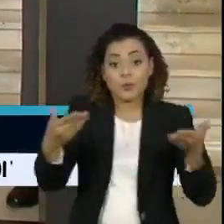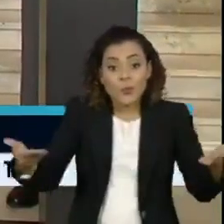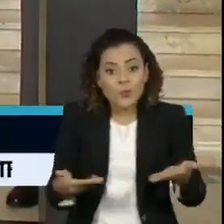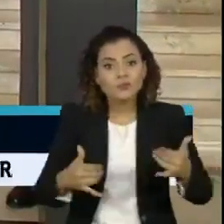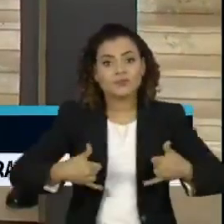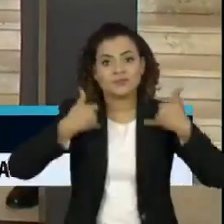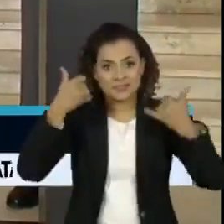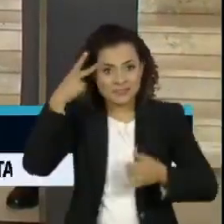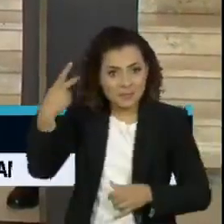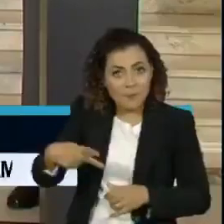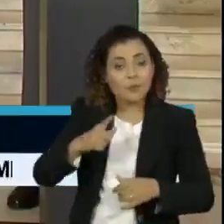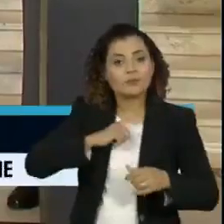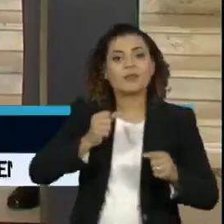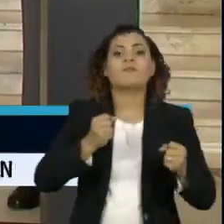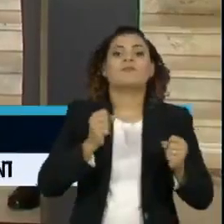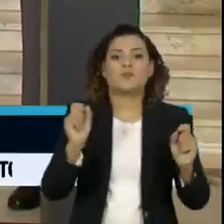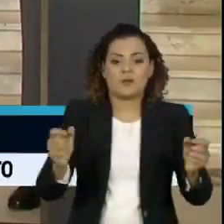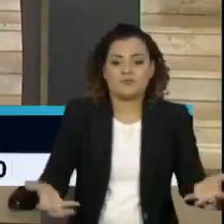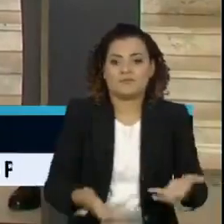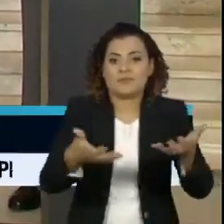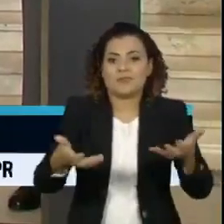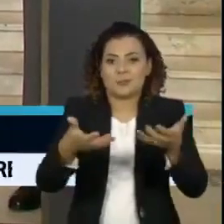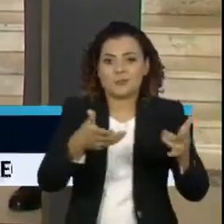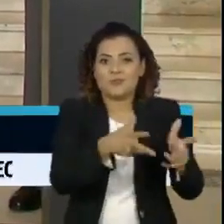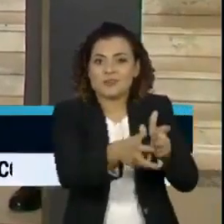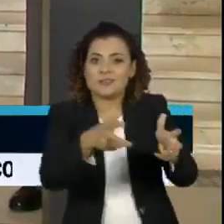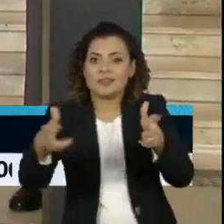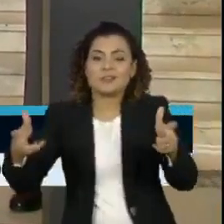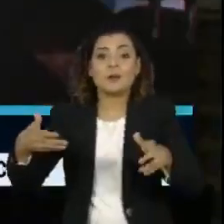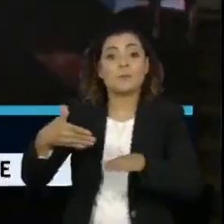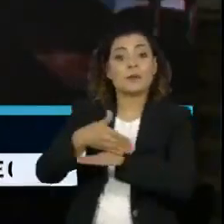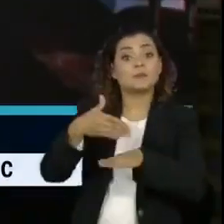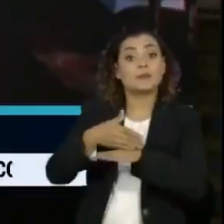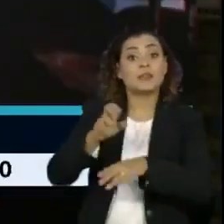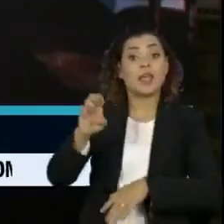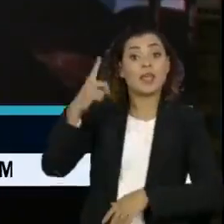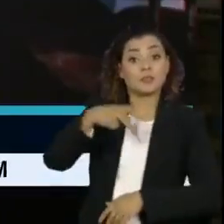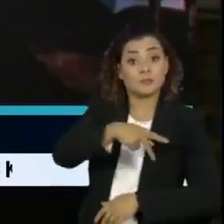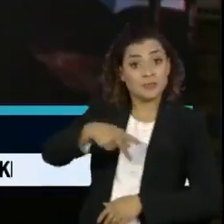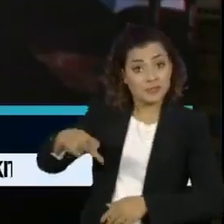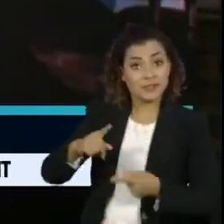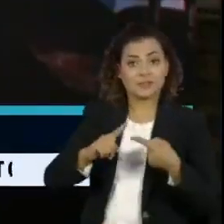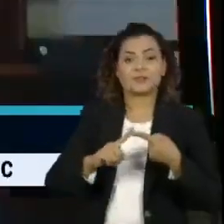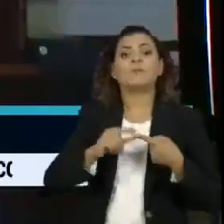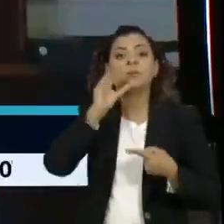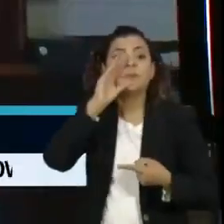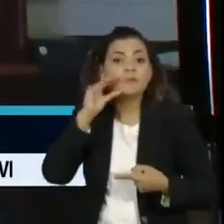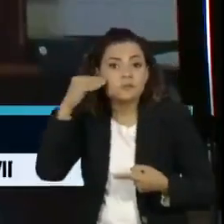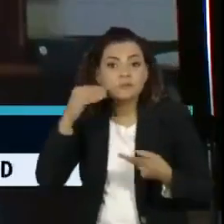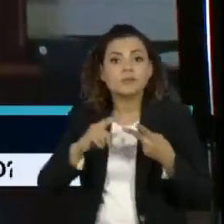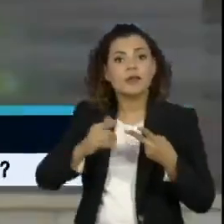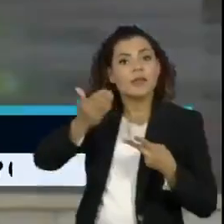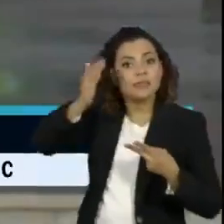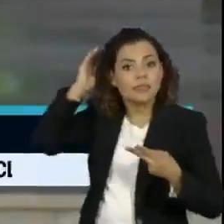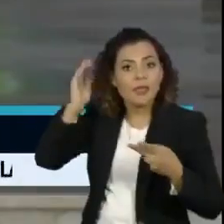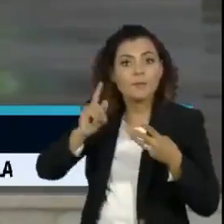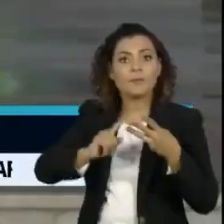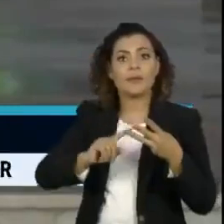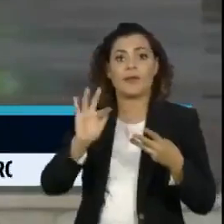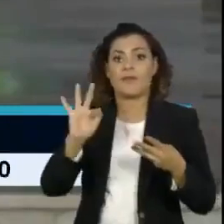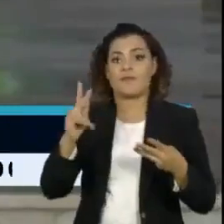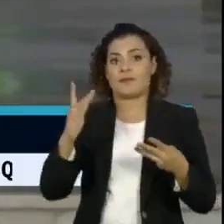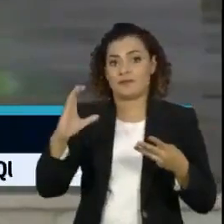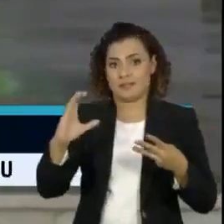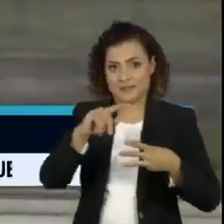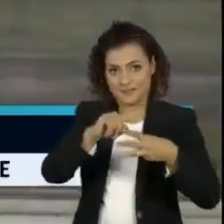Paulo, foi realizada uma cerimônia de incentivo à vacinação com a participação dos ex-presidentes José Sarney, Michel Temer e Fernando